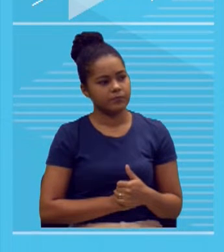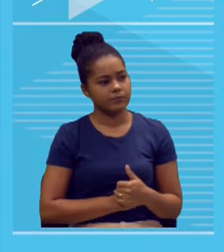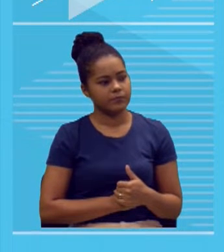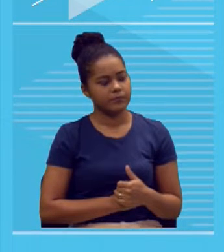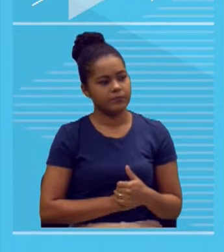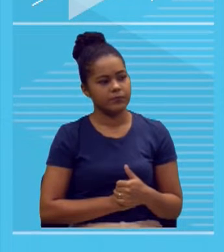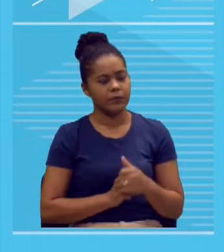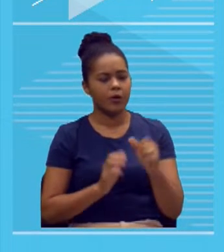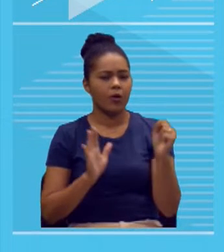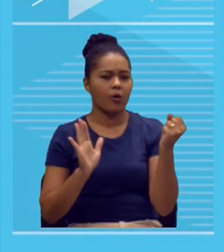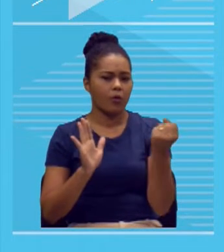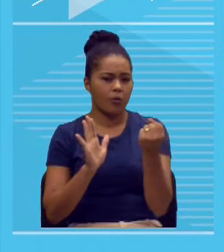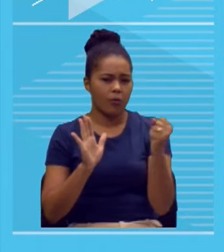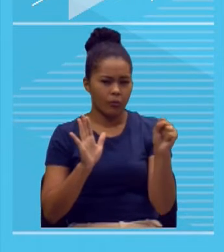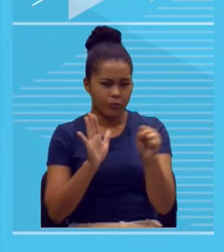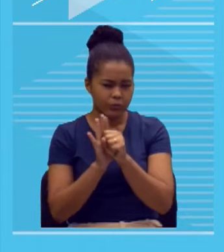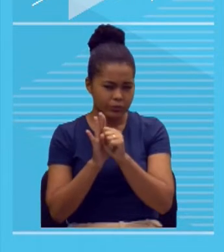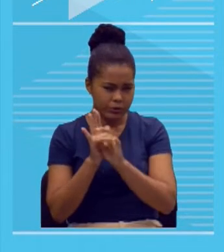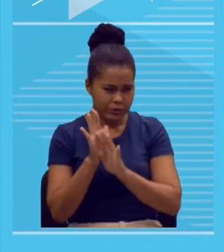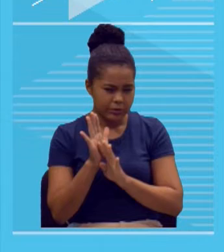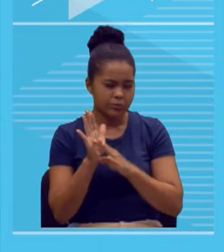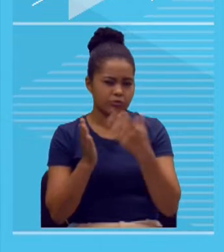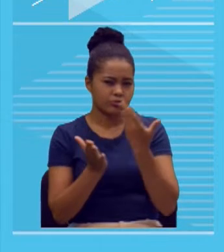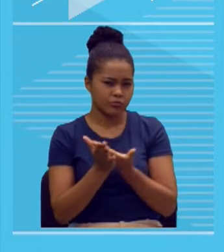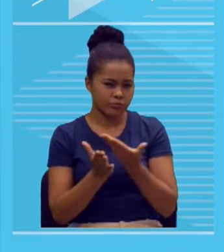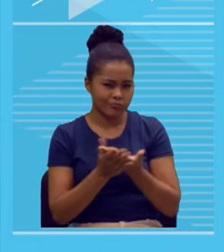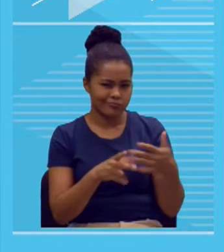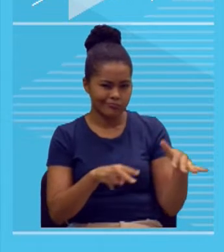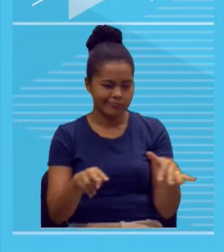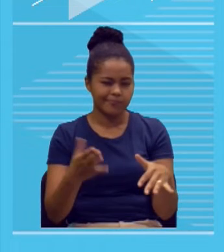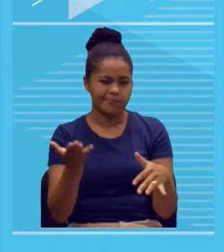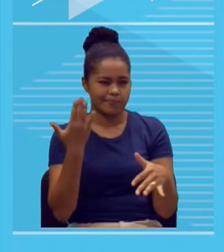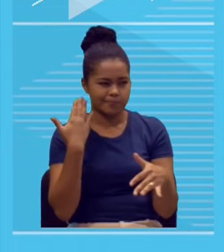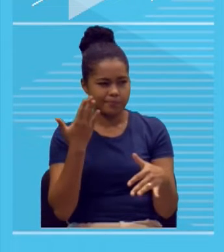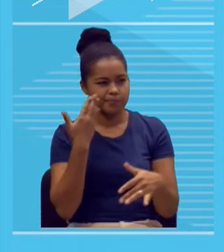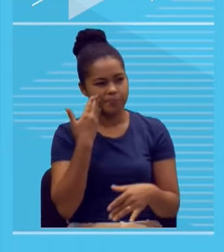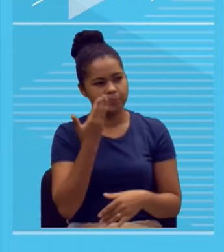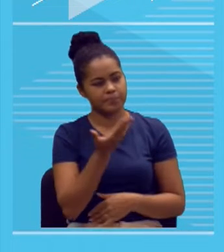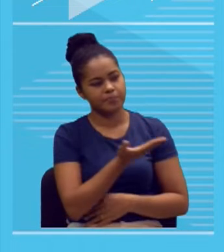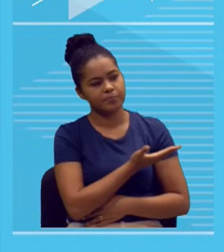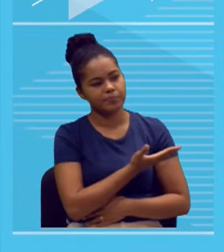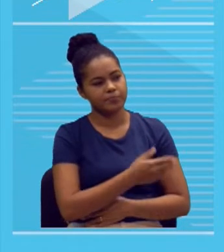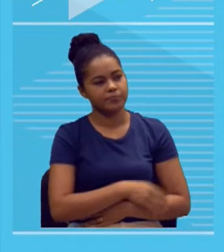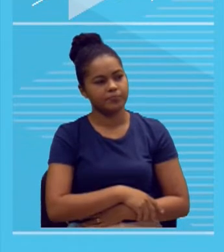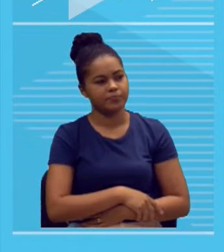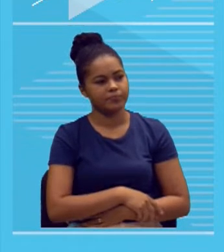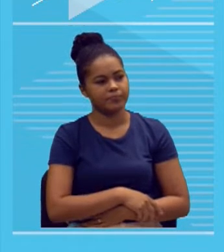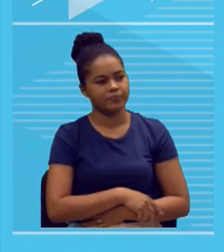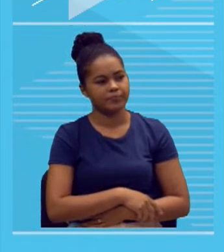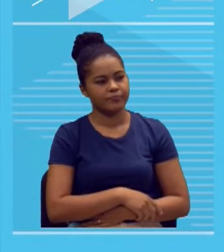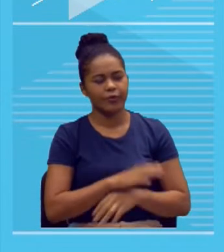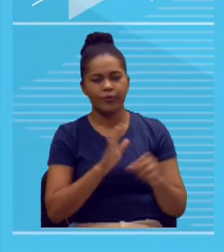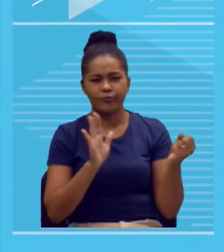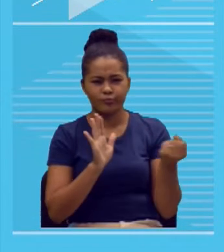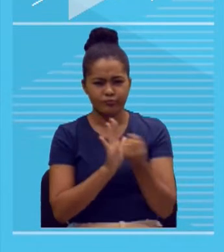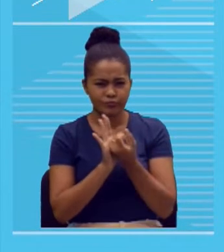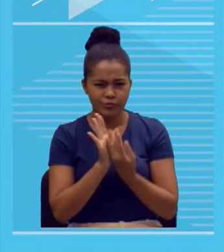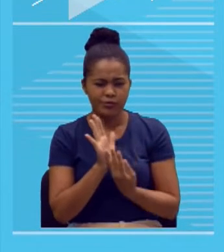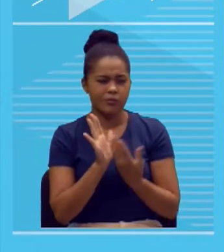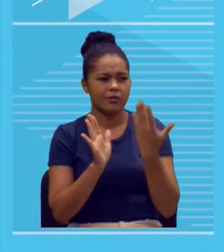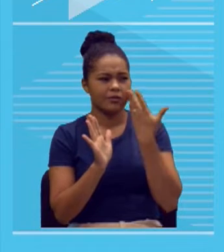estudando semana passada da poesia concreta. Acho que era aqui, esse bichinho aqui, ó. O que que isso aí tem a ver?